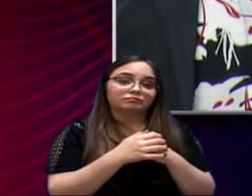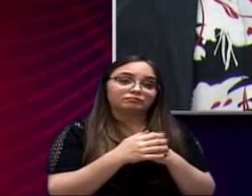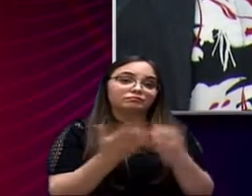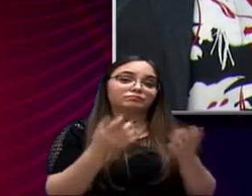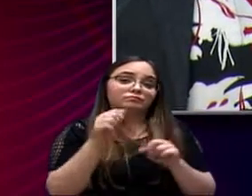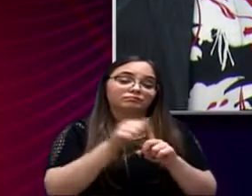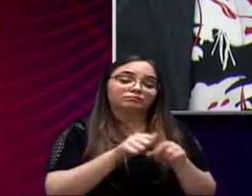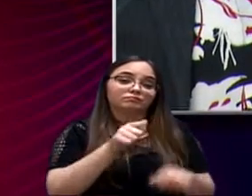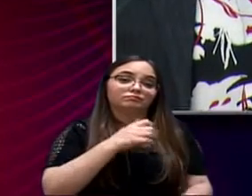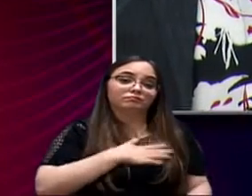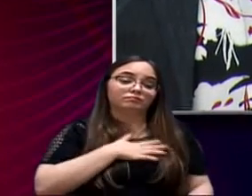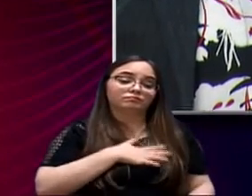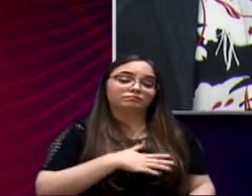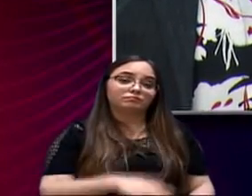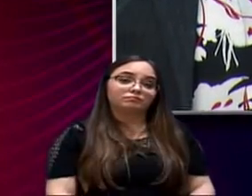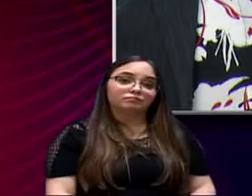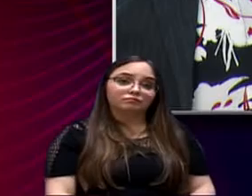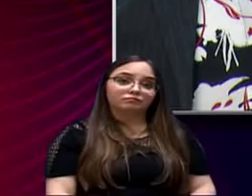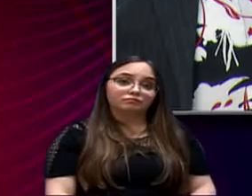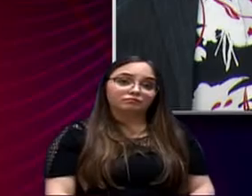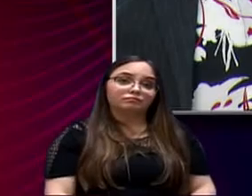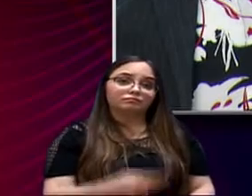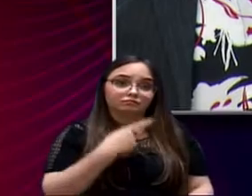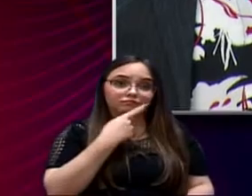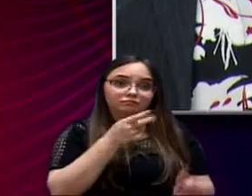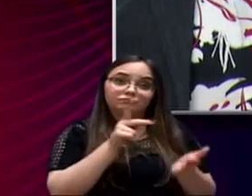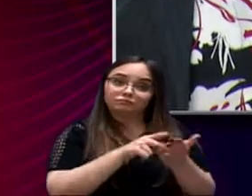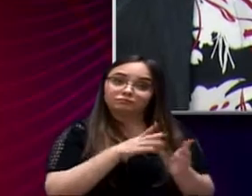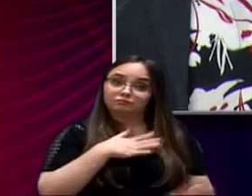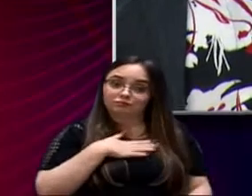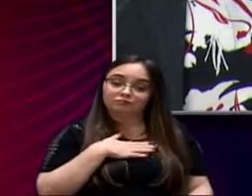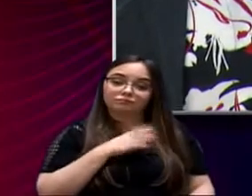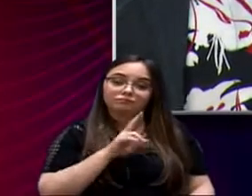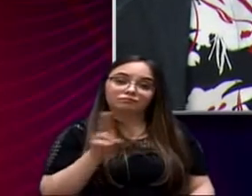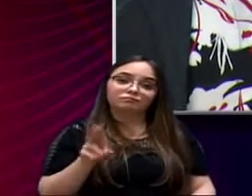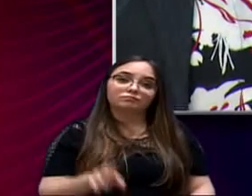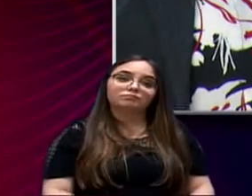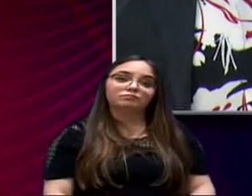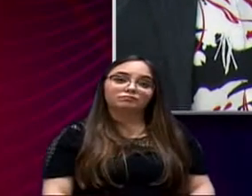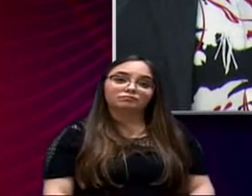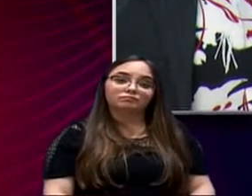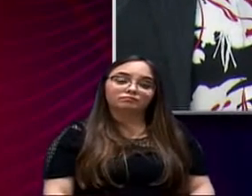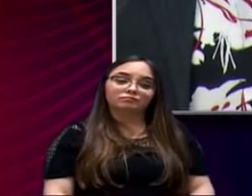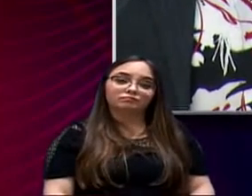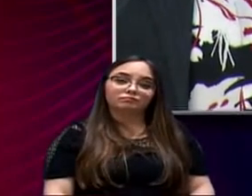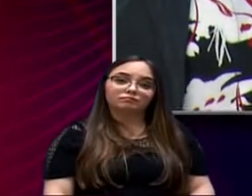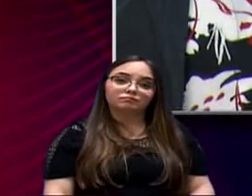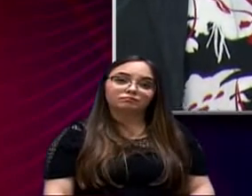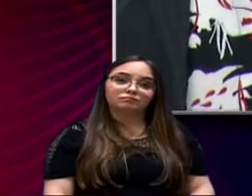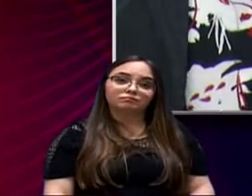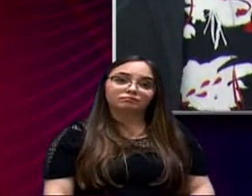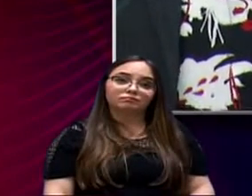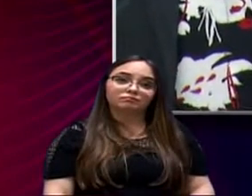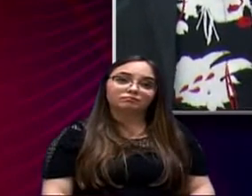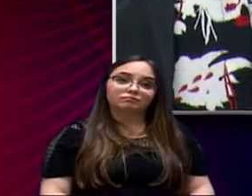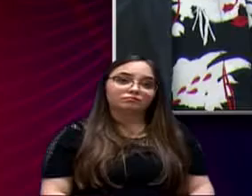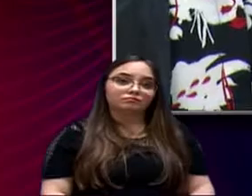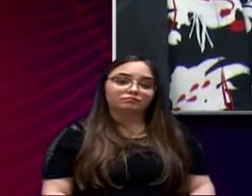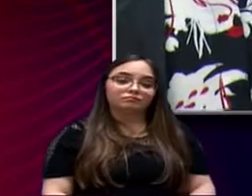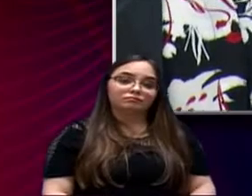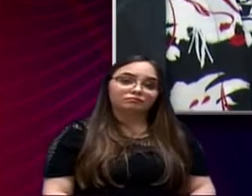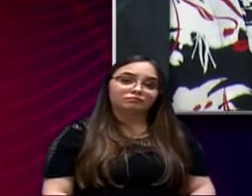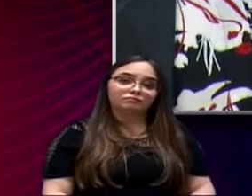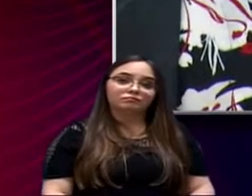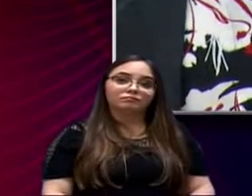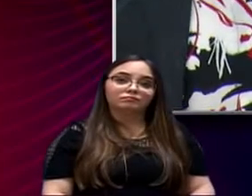em agosto, Eu vou falar uma coisa para V. Silêncio, eu vou falar por mim, inclusive na condição de líder, mas V. Silêncio, tem a mesma força